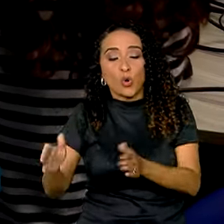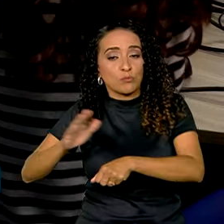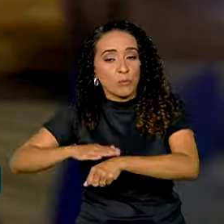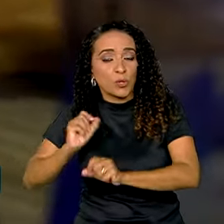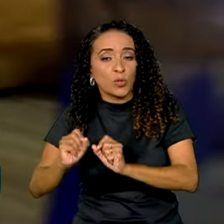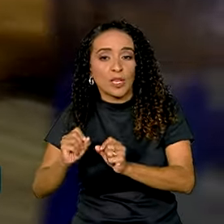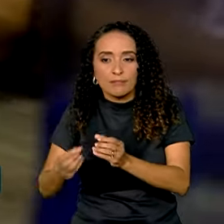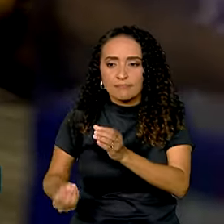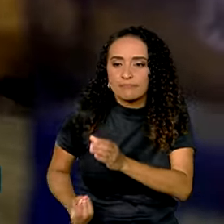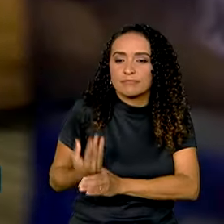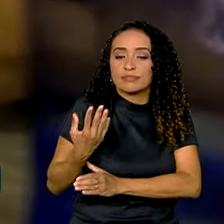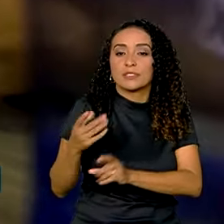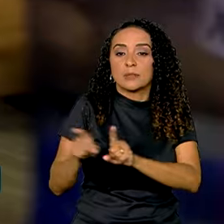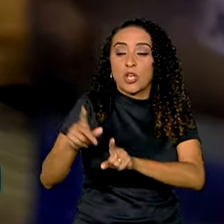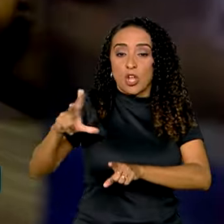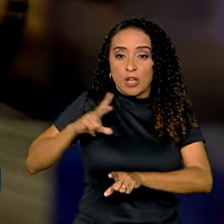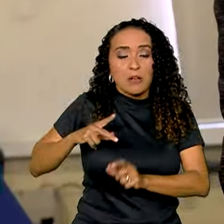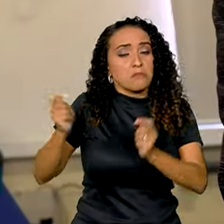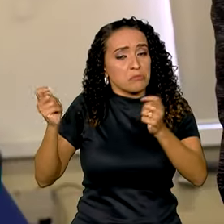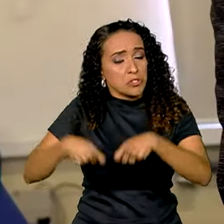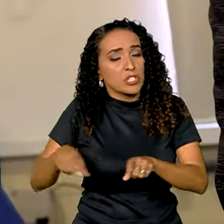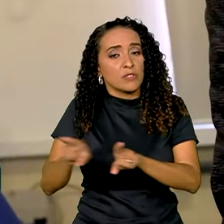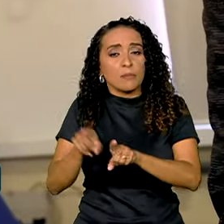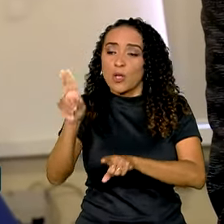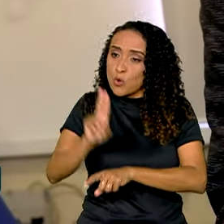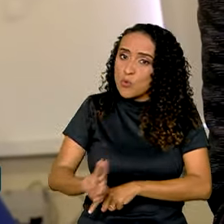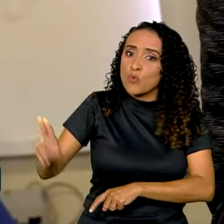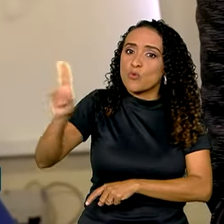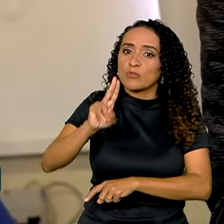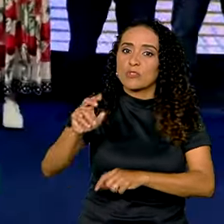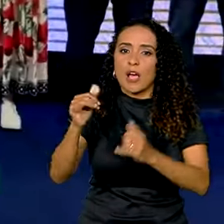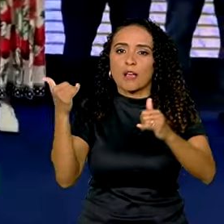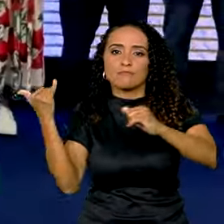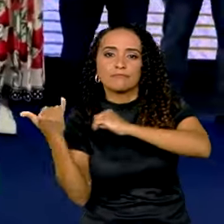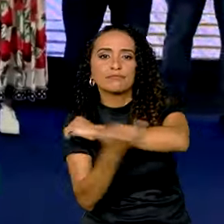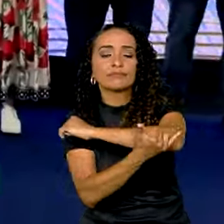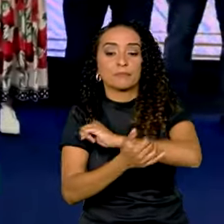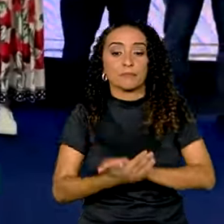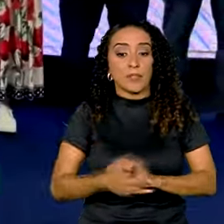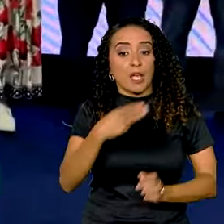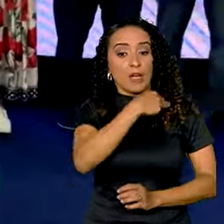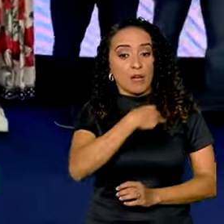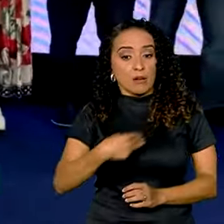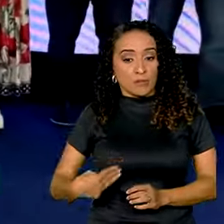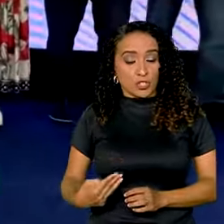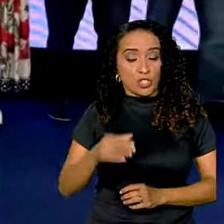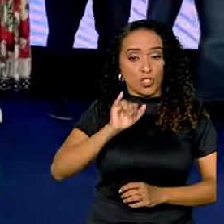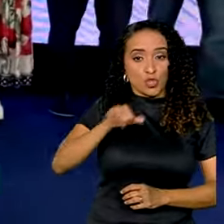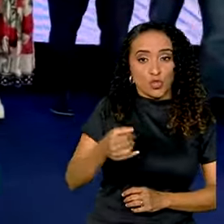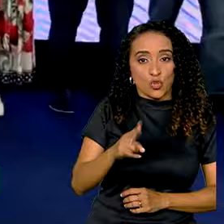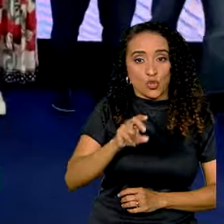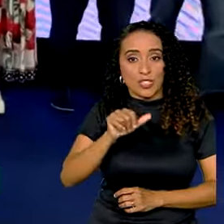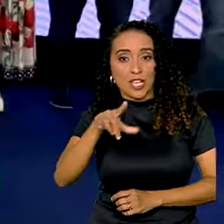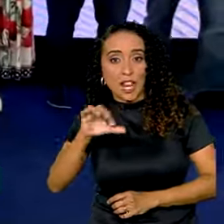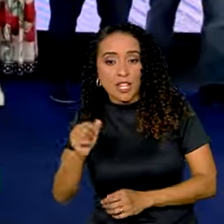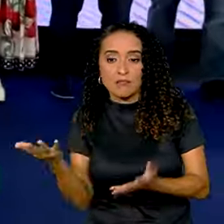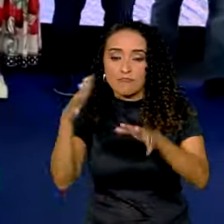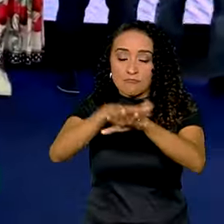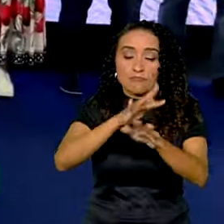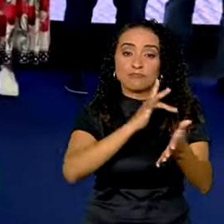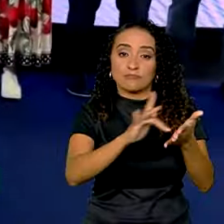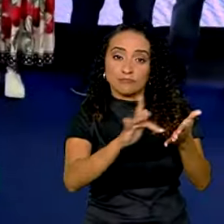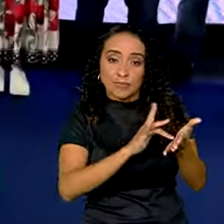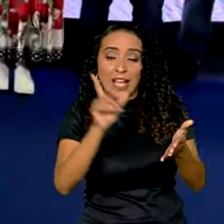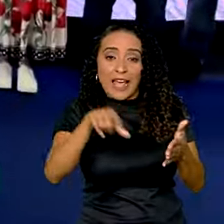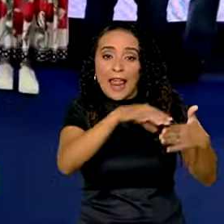também a iniciativa privada vai poder estar fazendo uso dessa infraestrutura. Para o ministro Juscelino Filho, levar inclusão digital